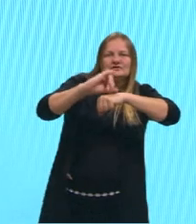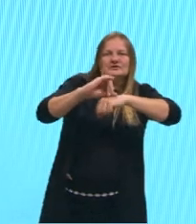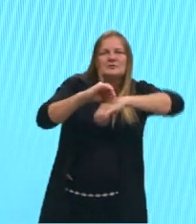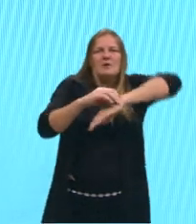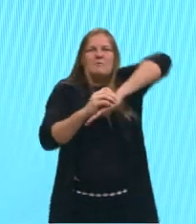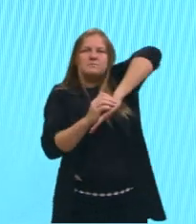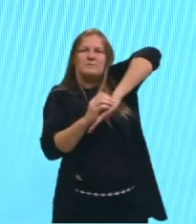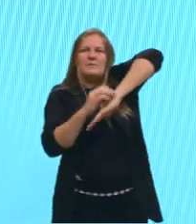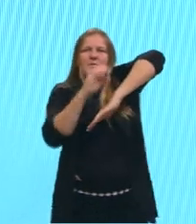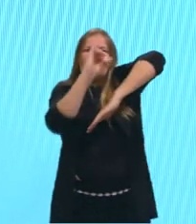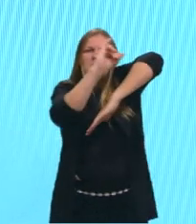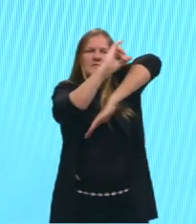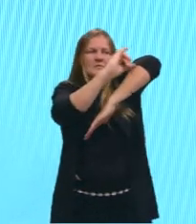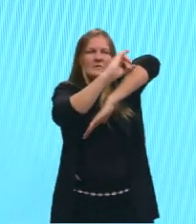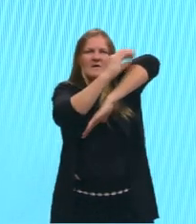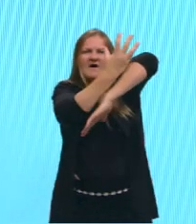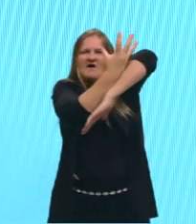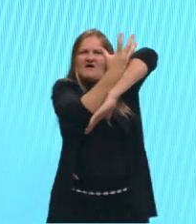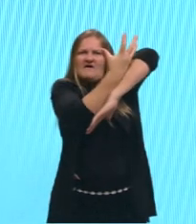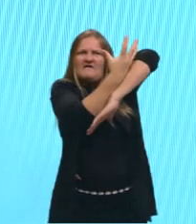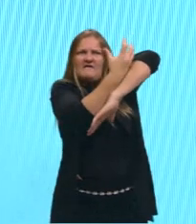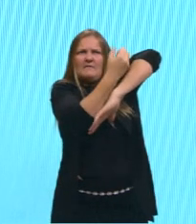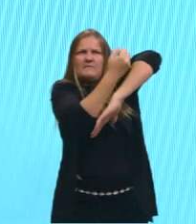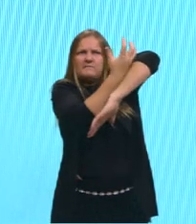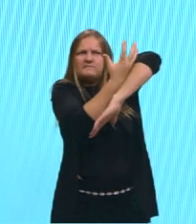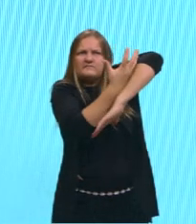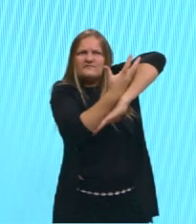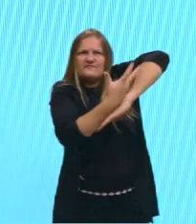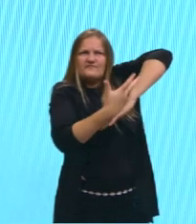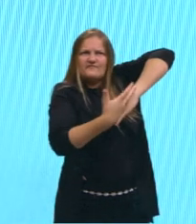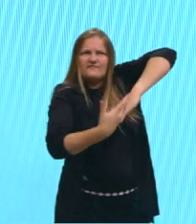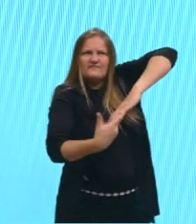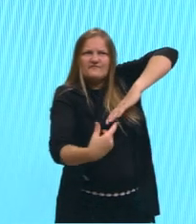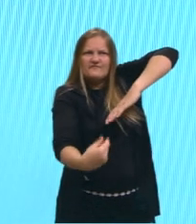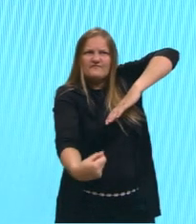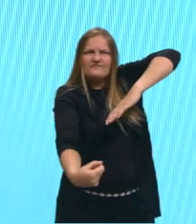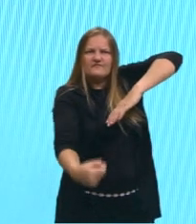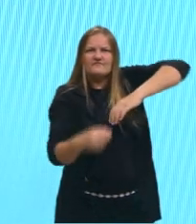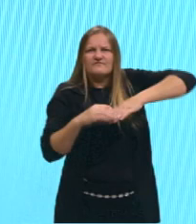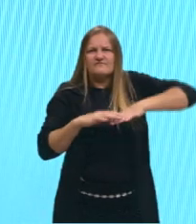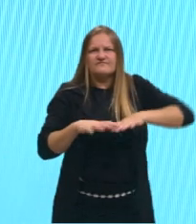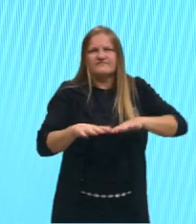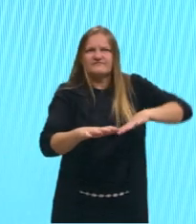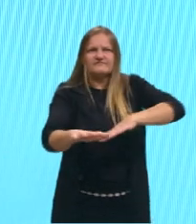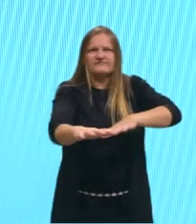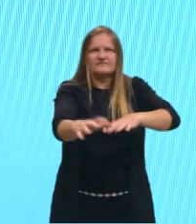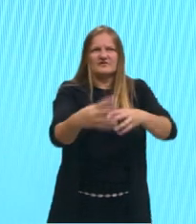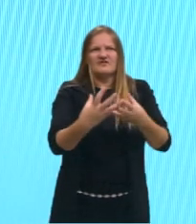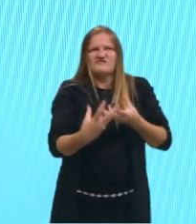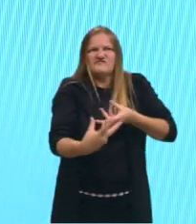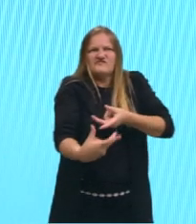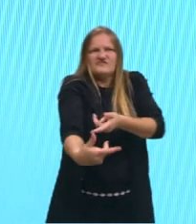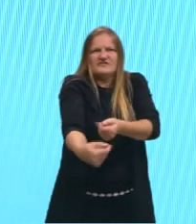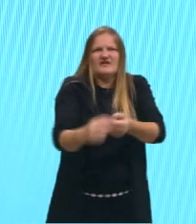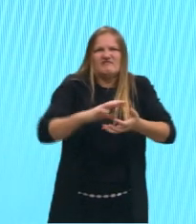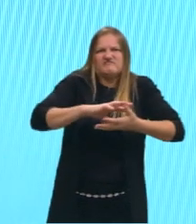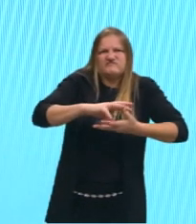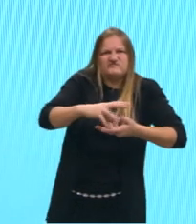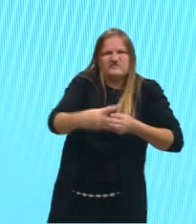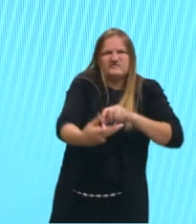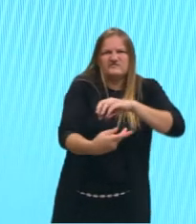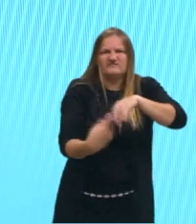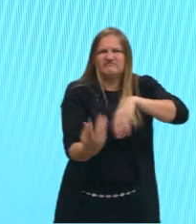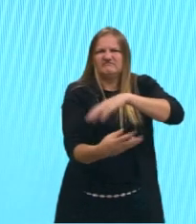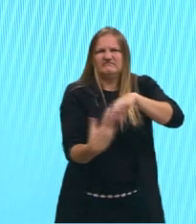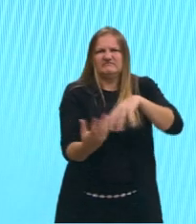solo não tão firme aí. e ele vai ser carregado aí, vai, carregado não, desculpa, vai,